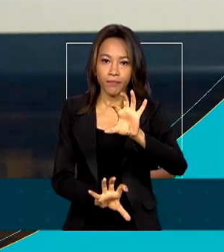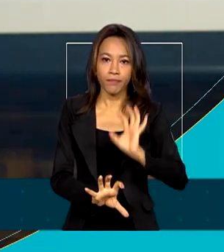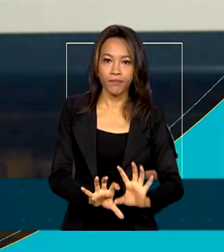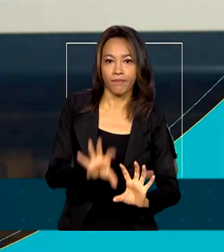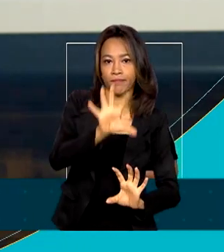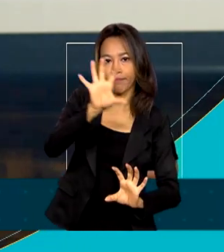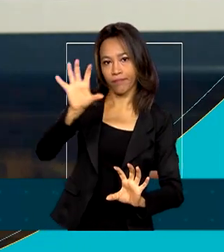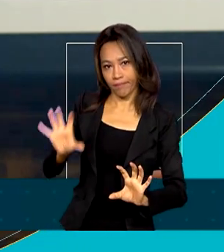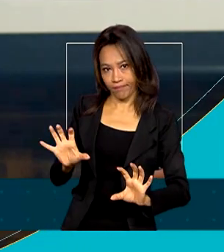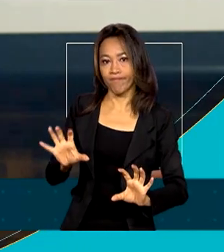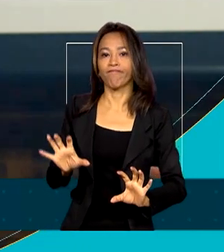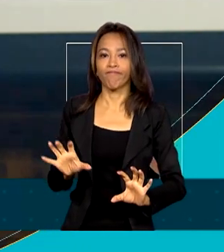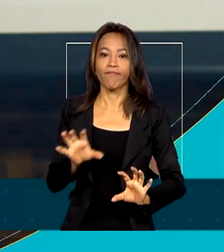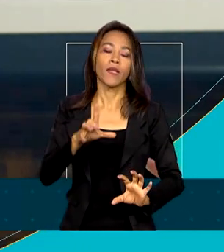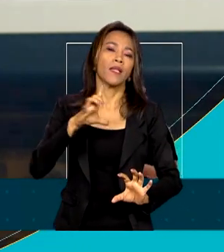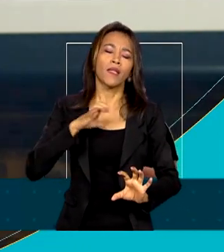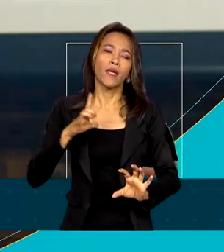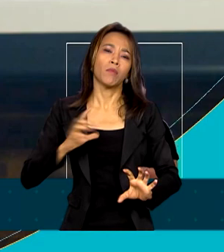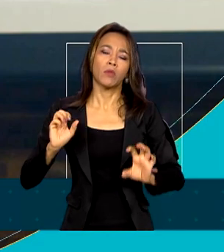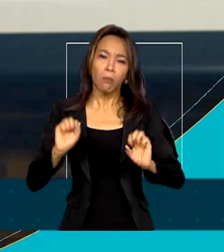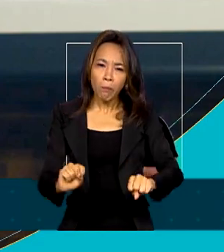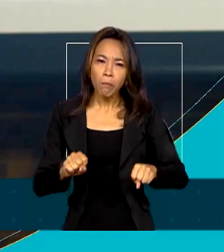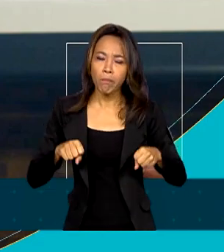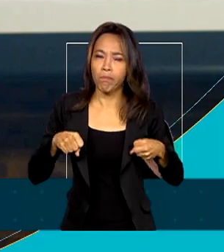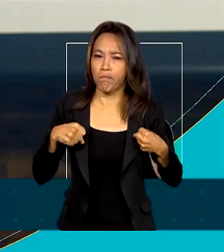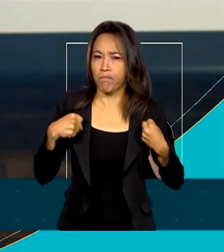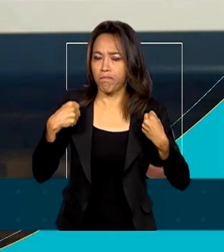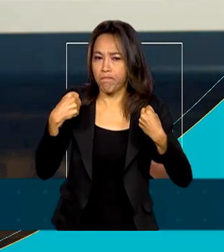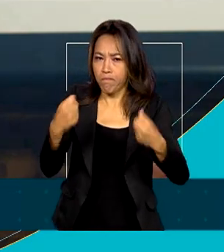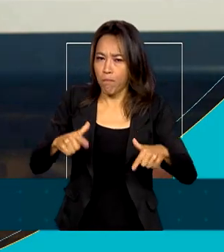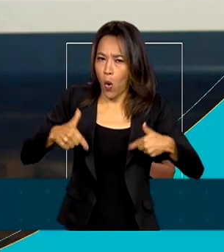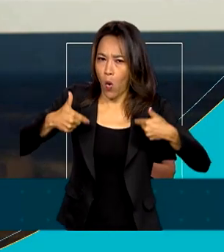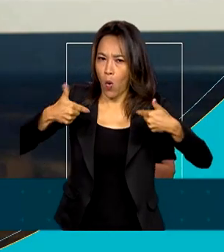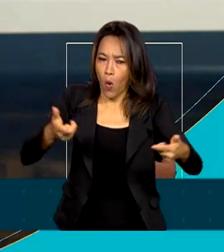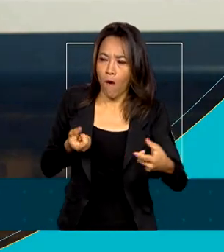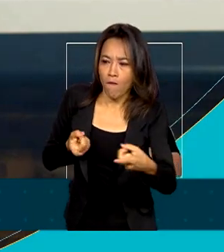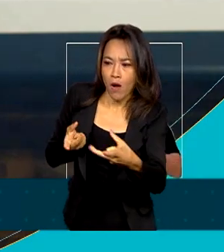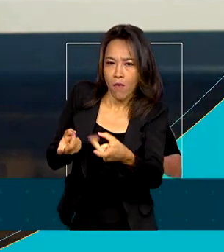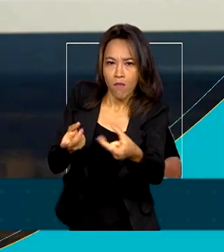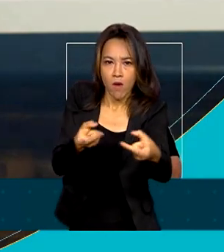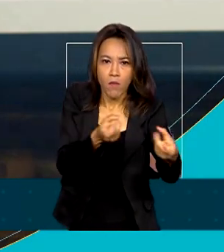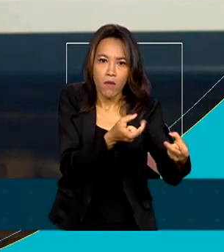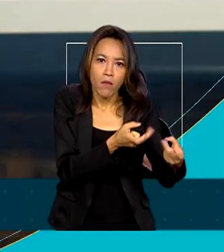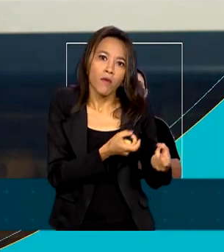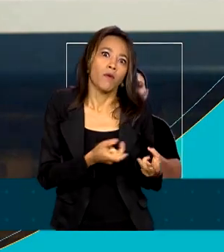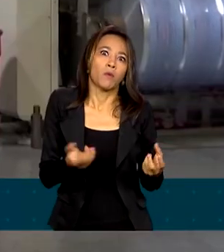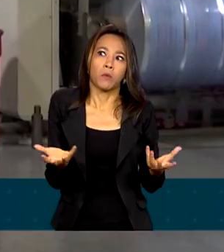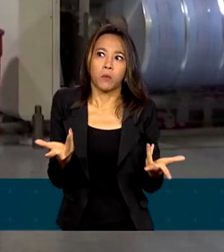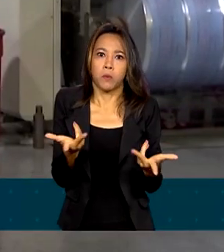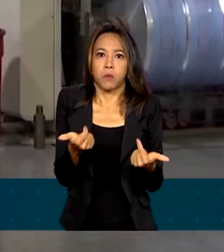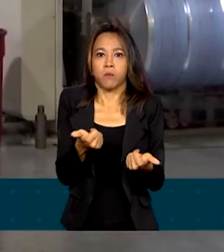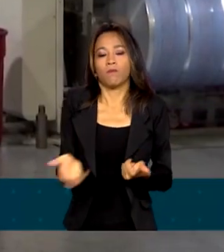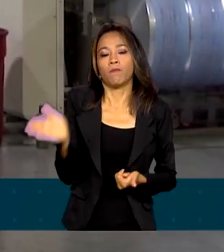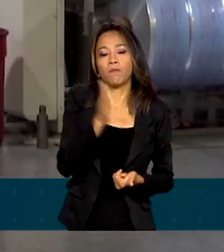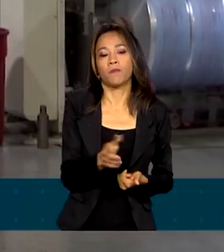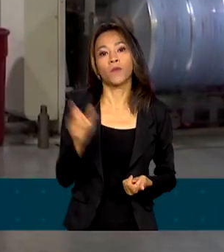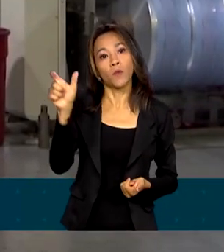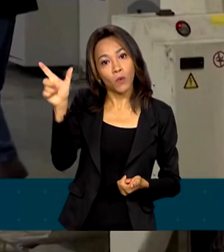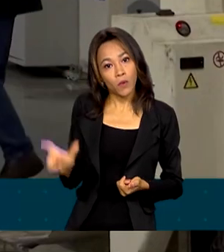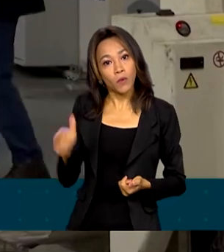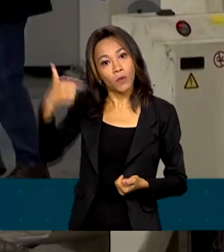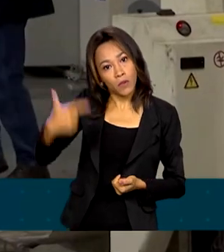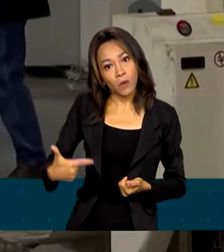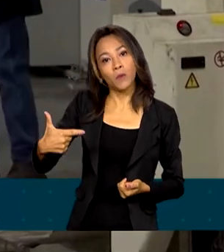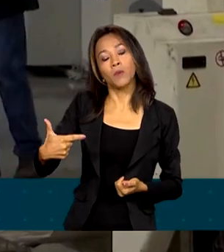de aumentar o comércio na região extraordinário. Para o vice-presidente, a capacidade do